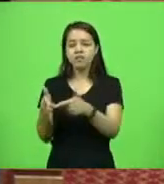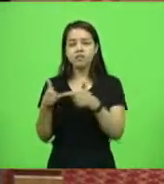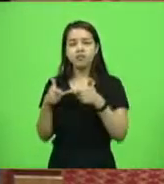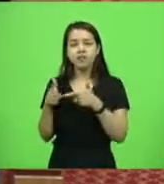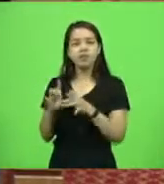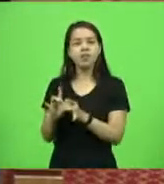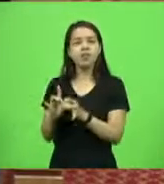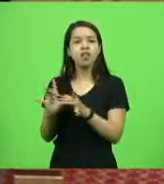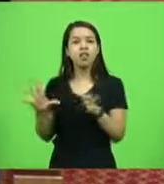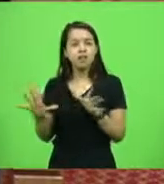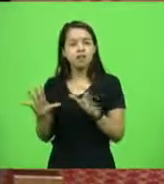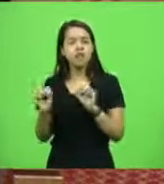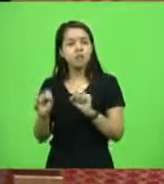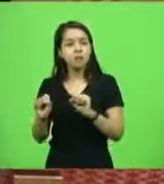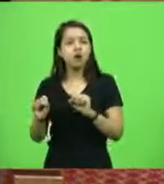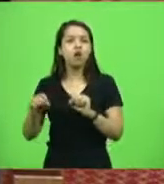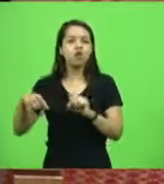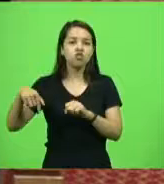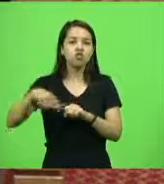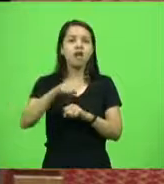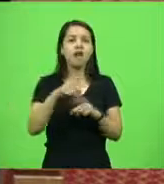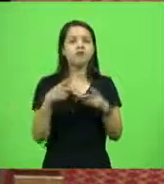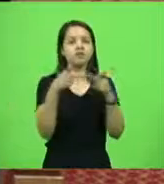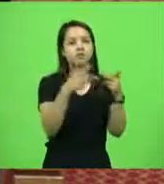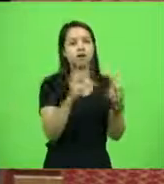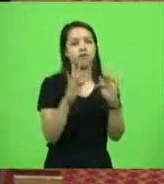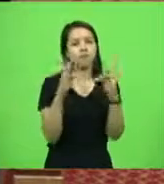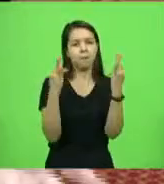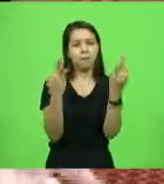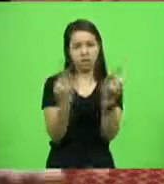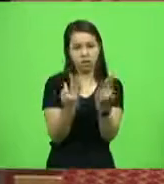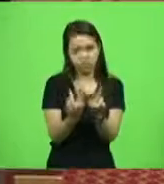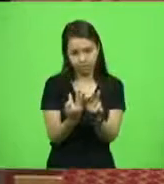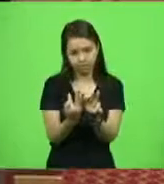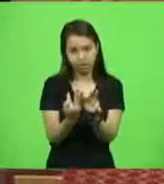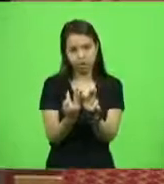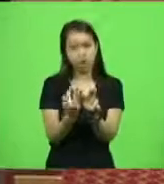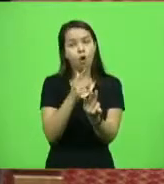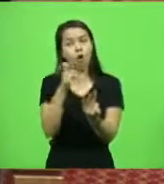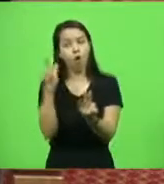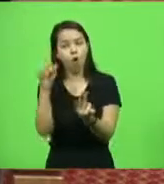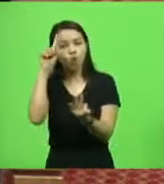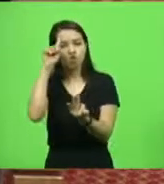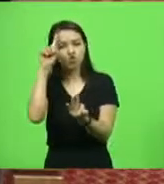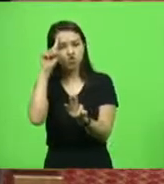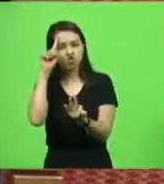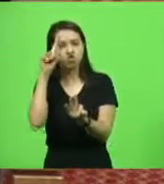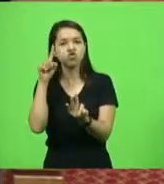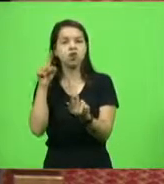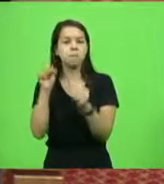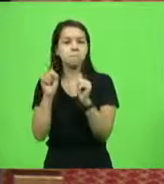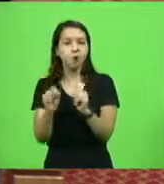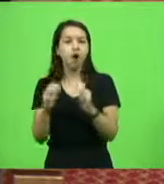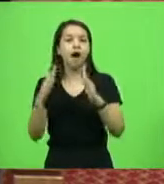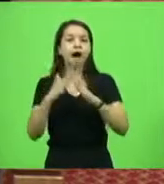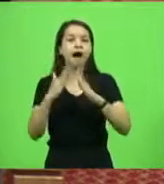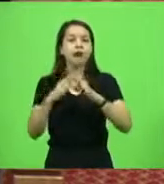sair do presídio para visita aos familiares, outro ele ganhou prisão domiciliar.